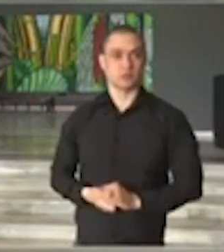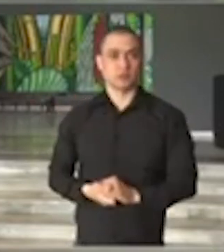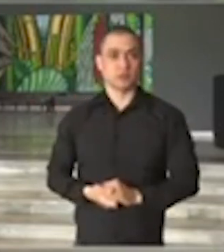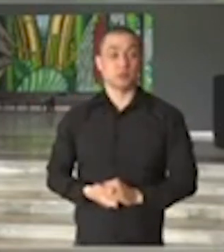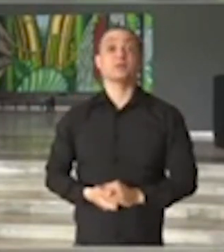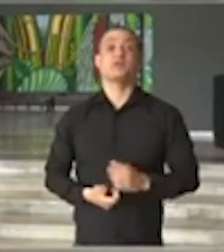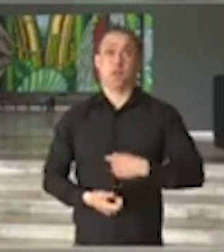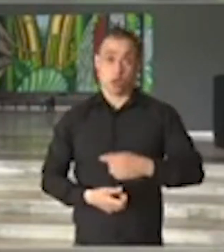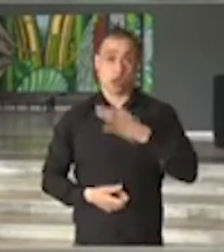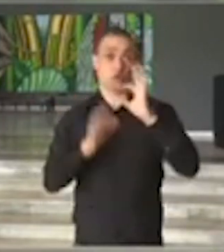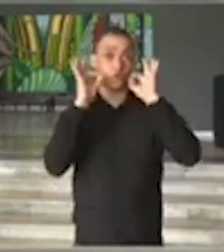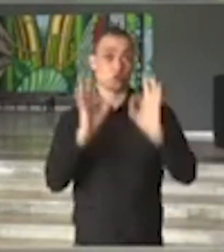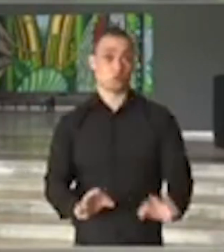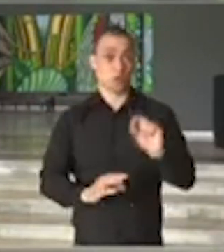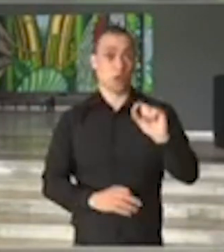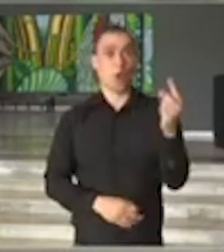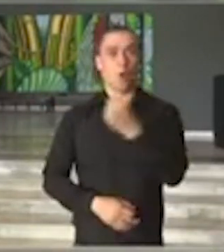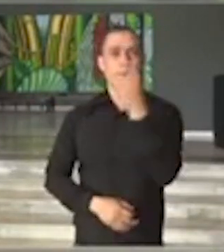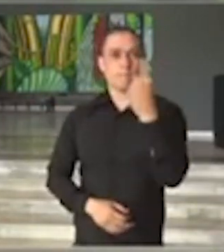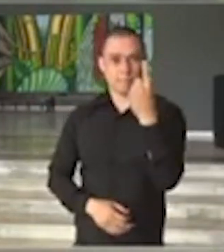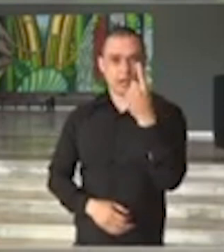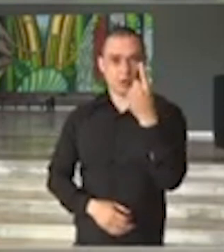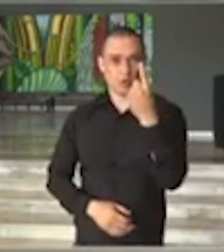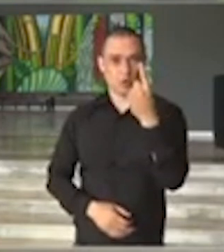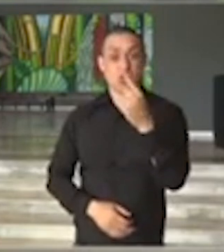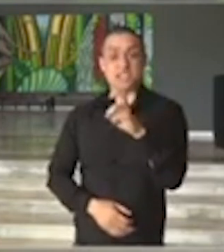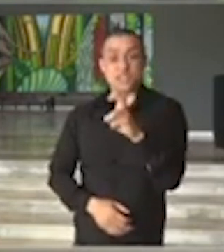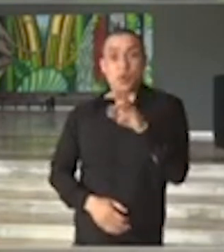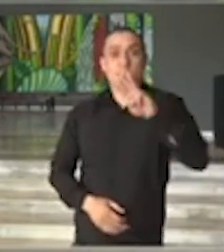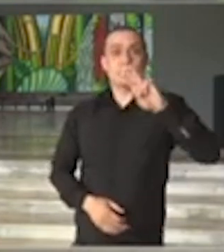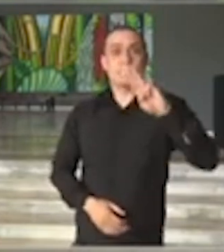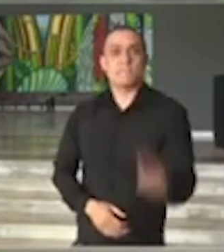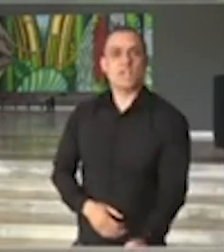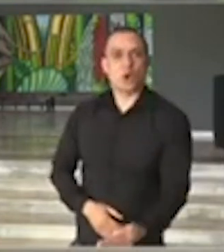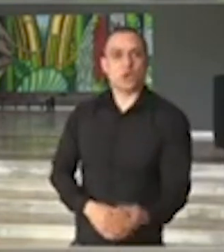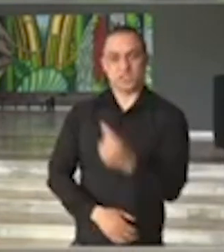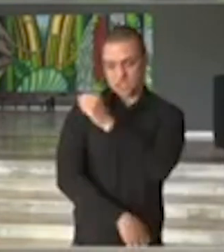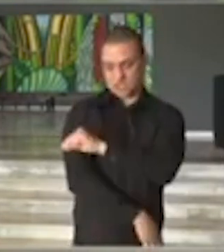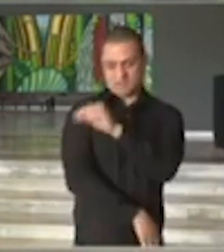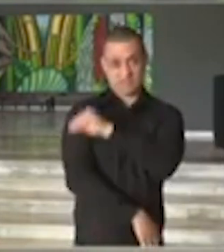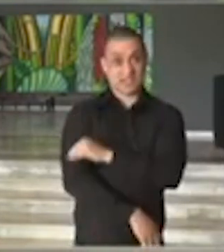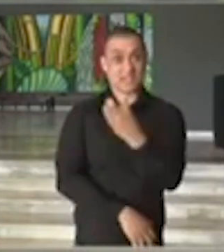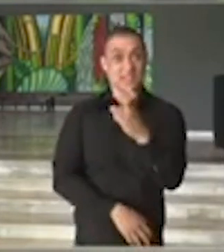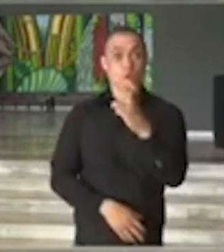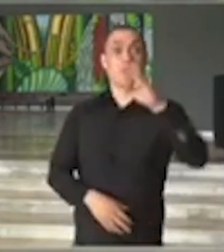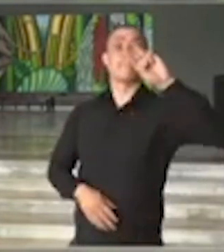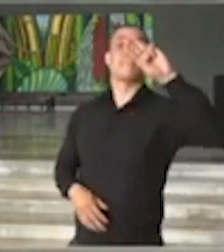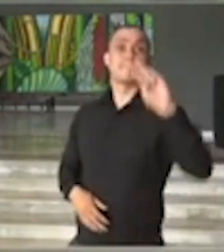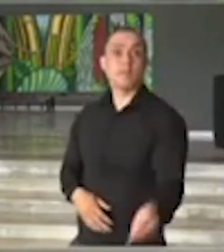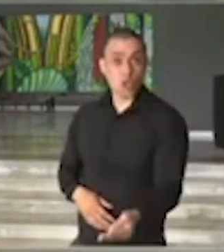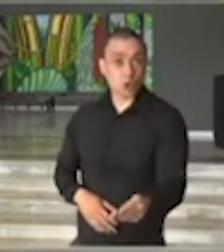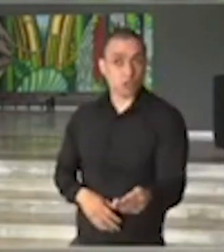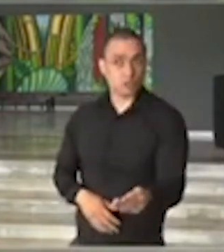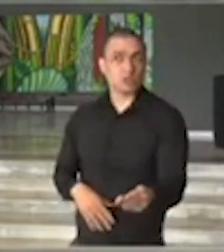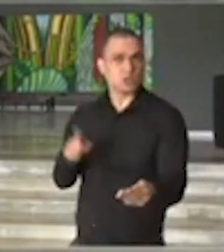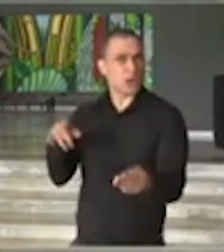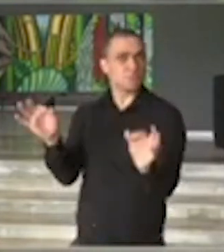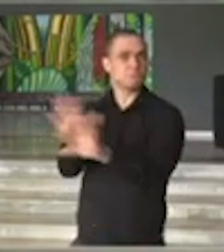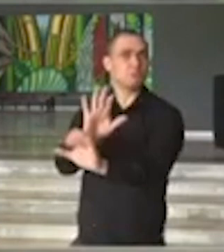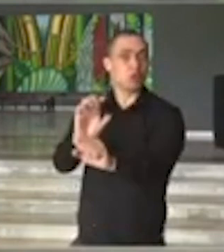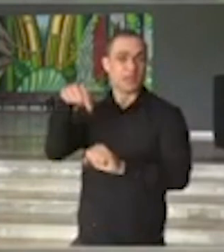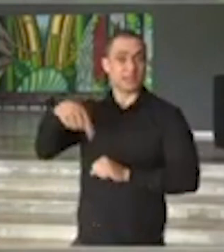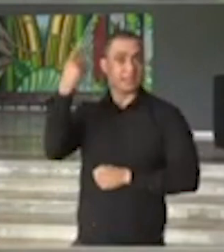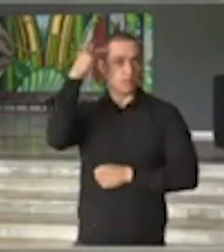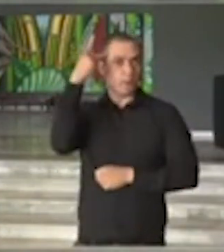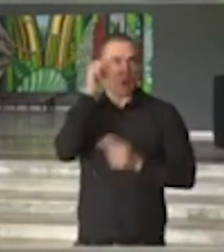reconfirmo que o primeiro lote de 5 milhões de doses da vacina Coronavac para serem aplicadas em São